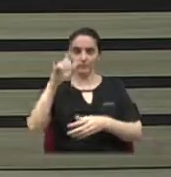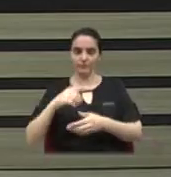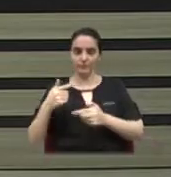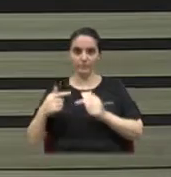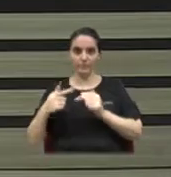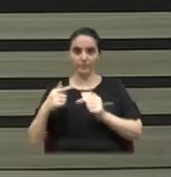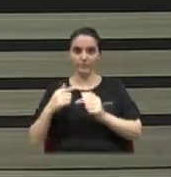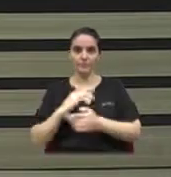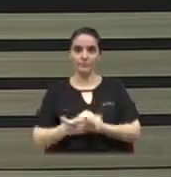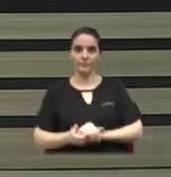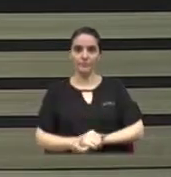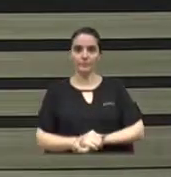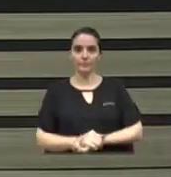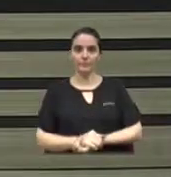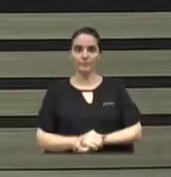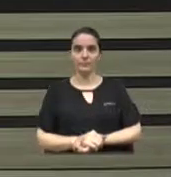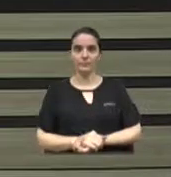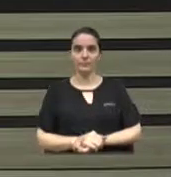em discussão.